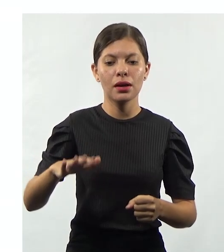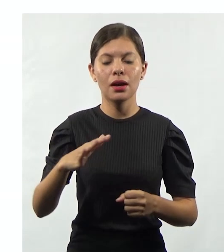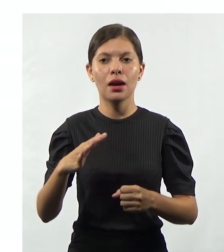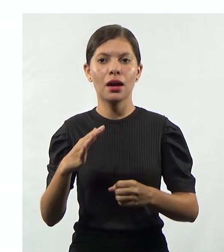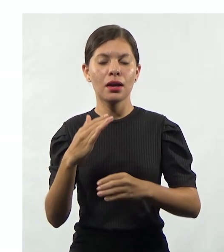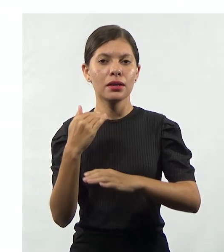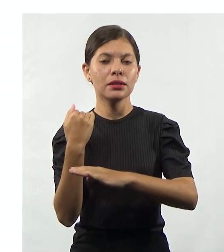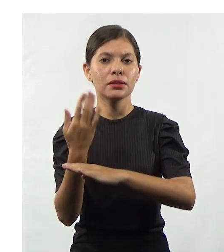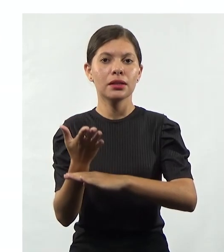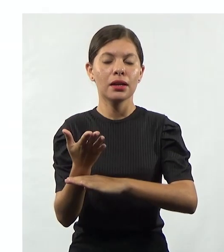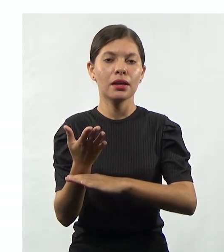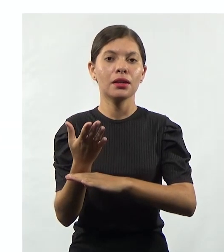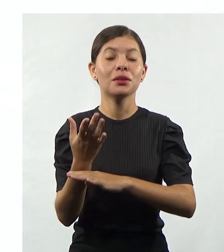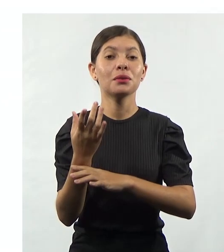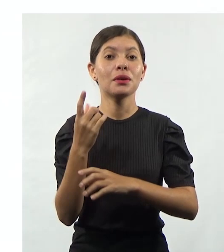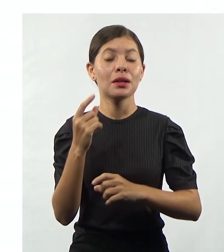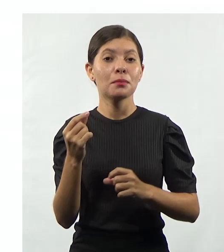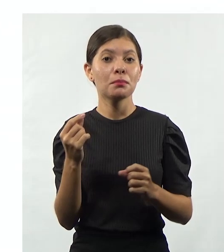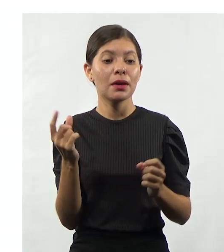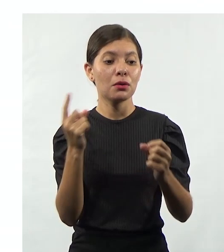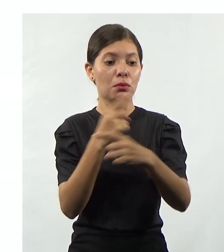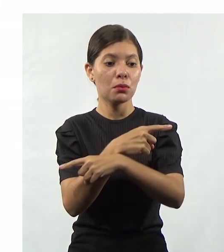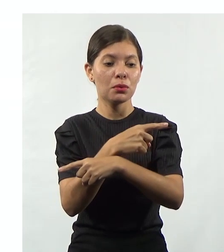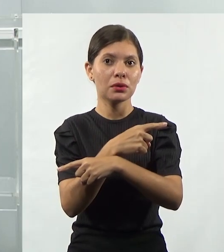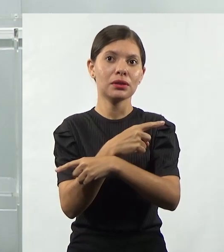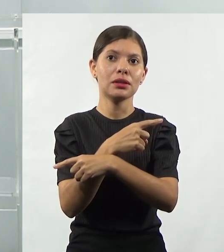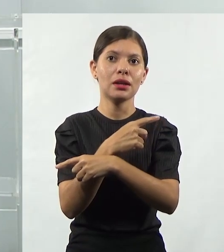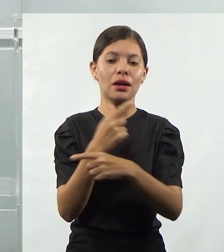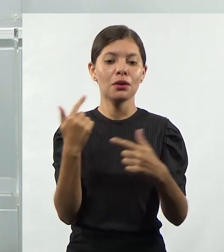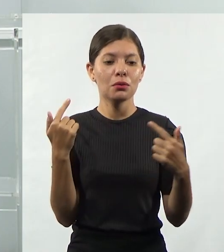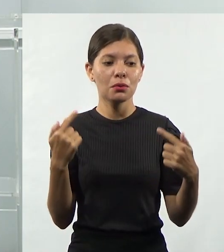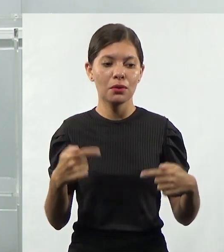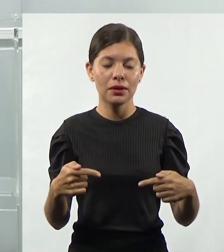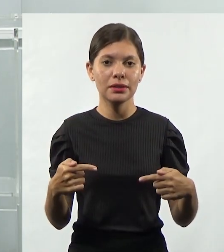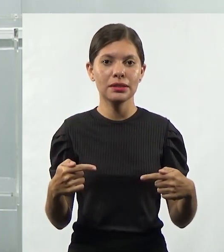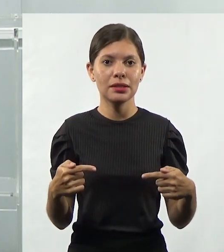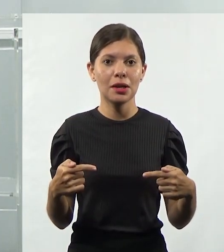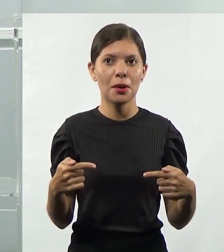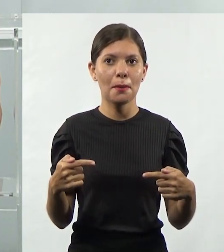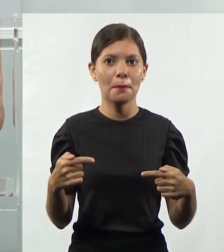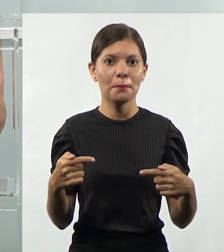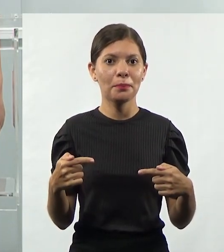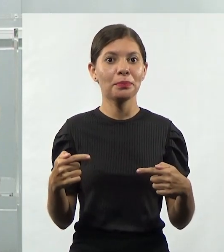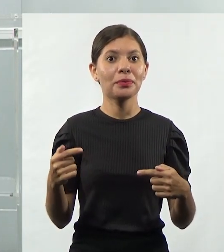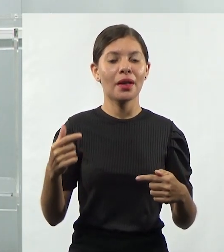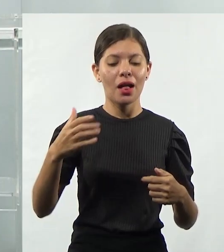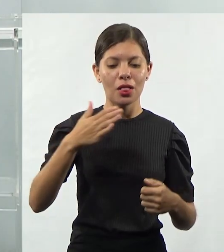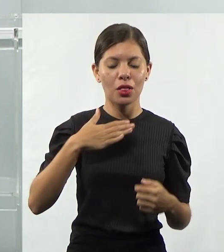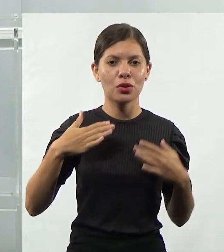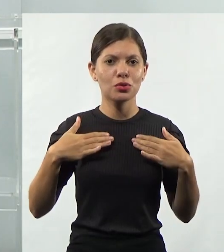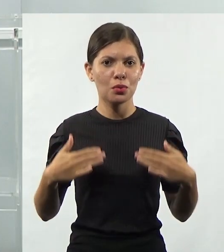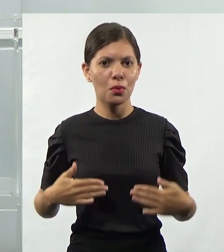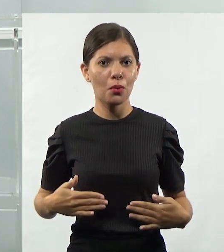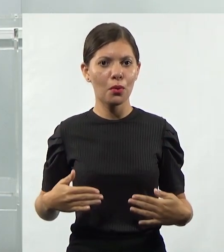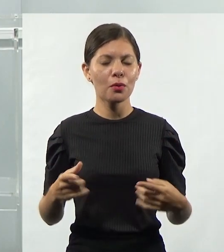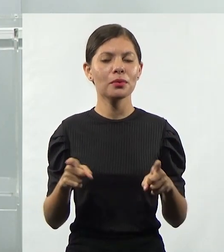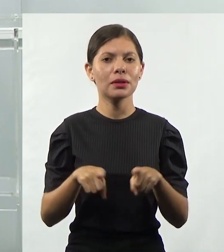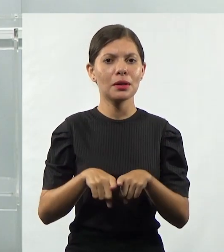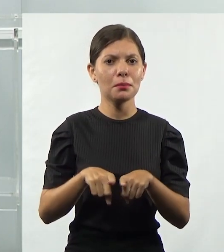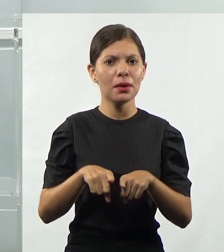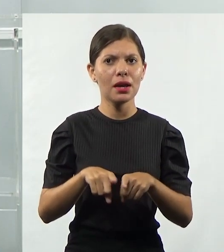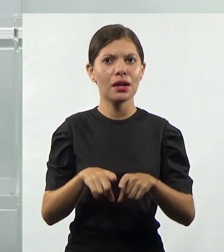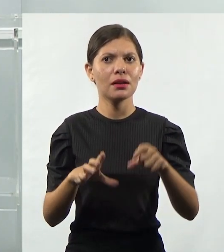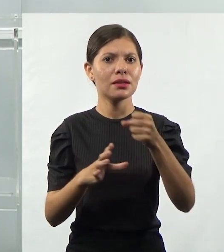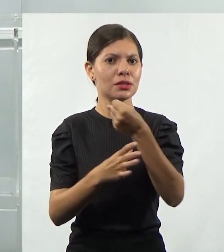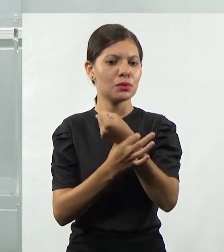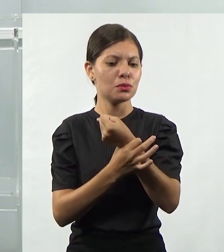e contra a concorrência. Olha que interessante, o nosso corpo também faz isso, né? Nós temos anticorpos que nos defendem